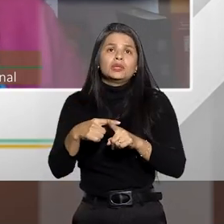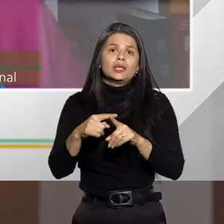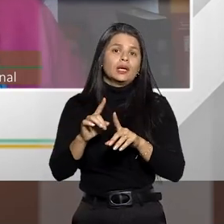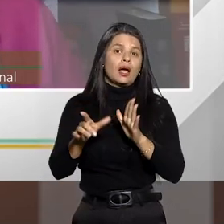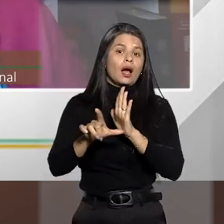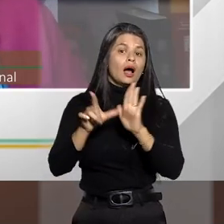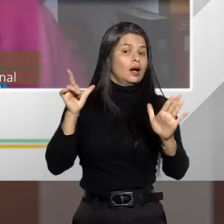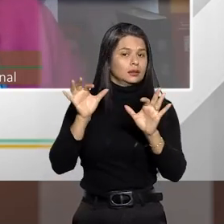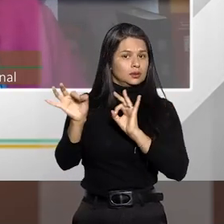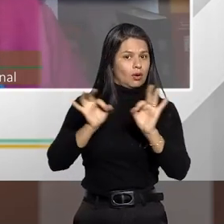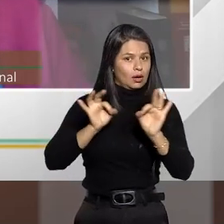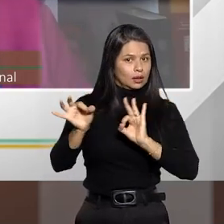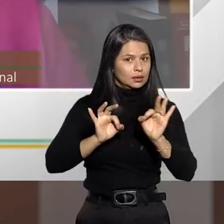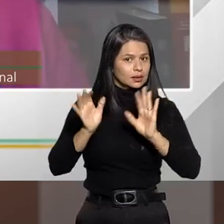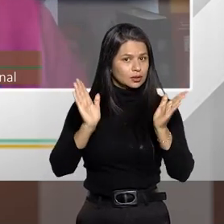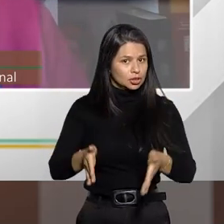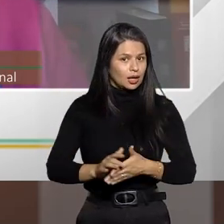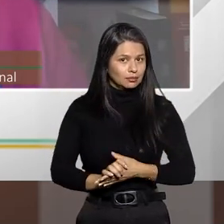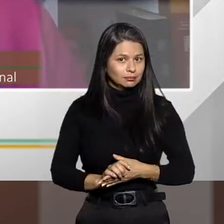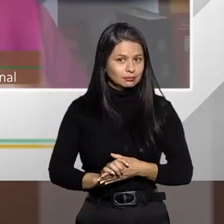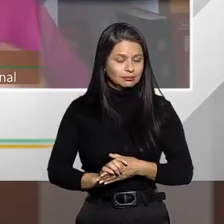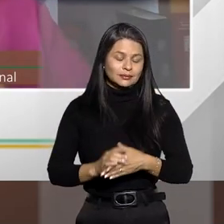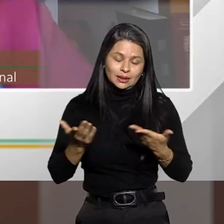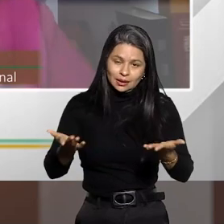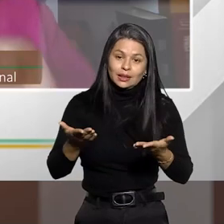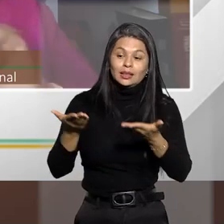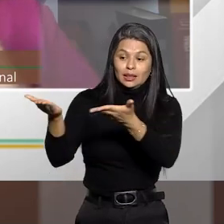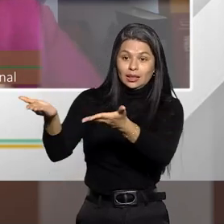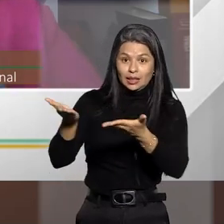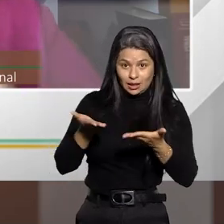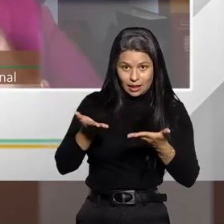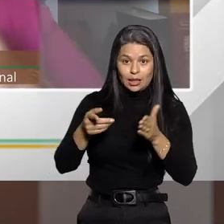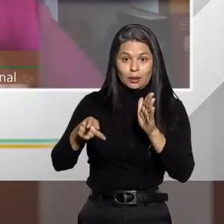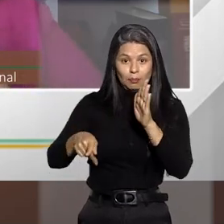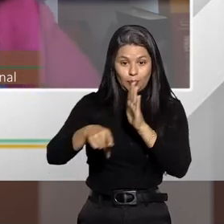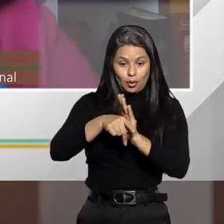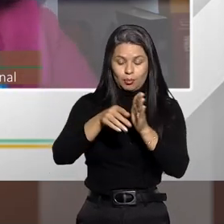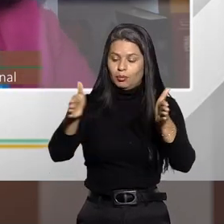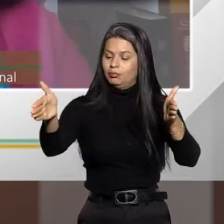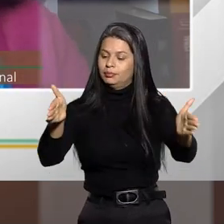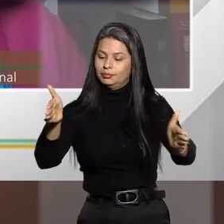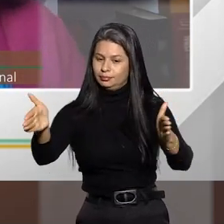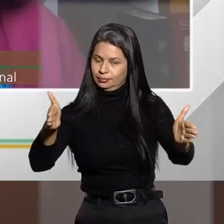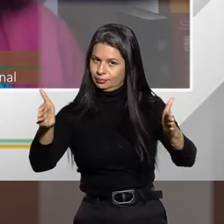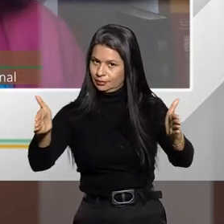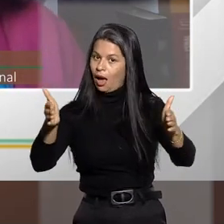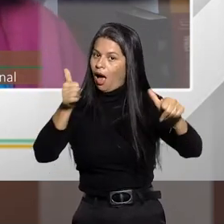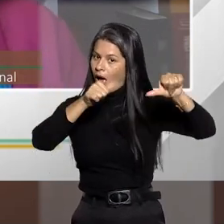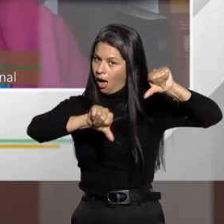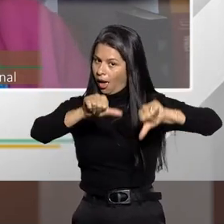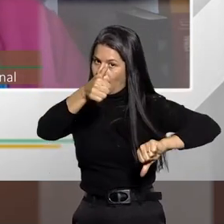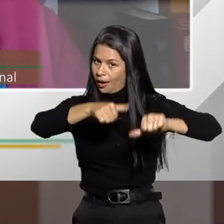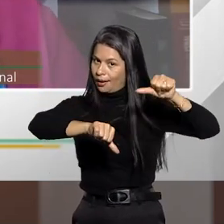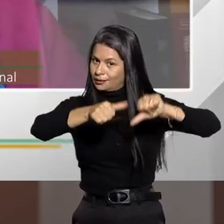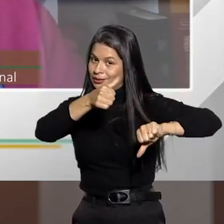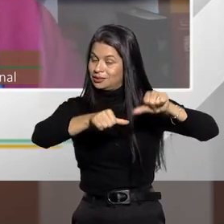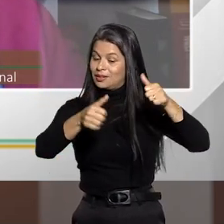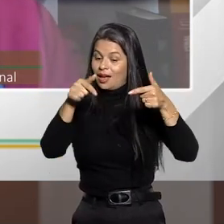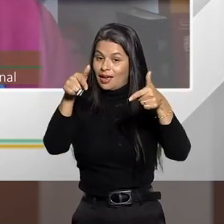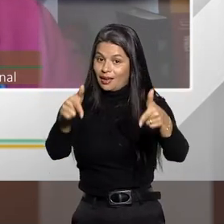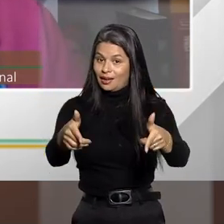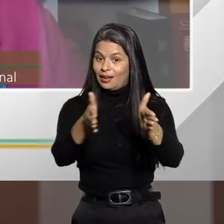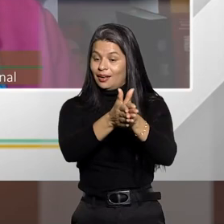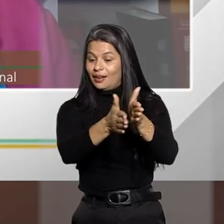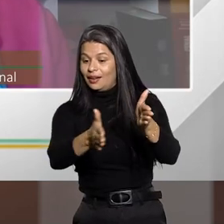essa situação e garantir que ele receba esse período de prova durante o processo, de